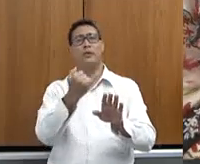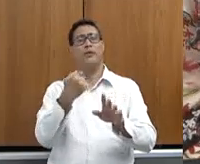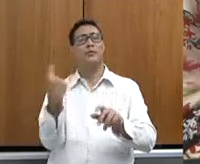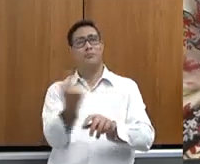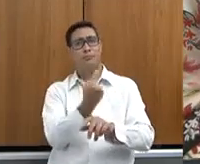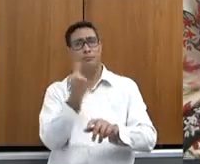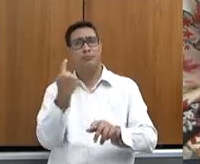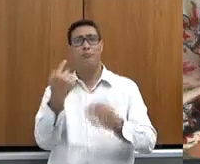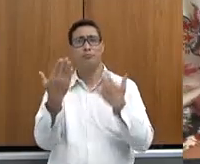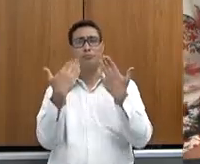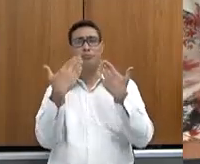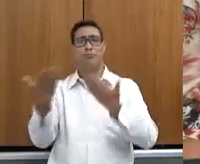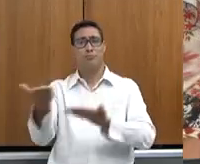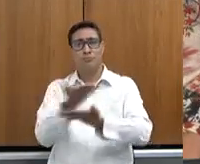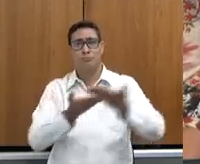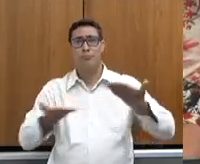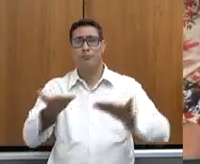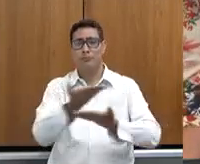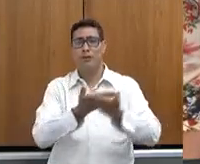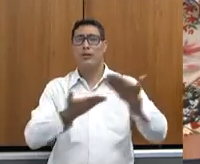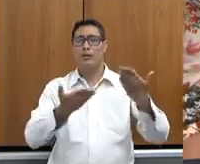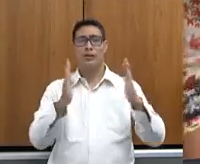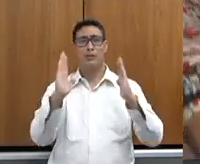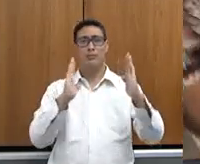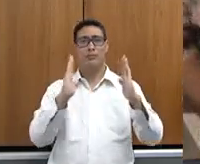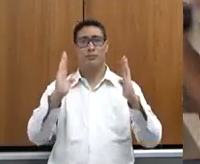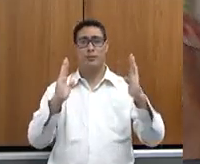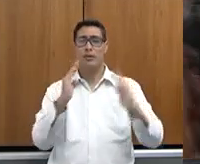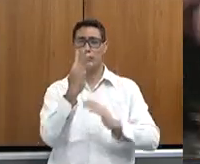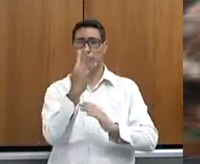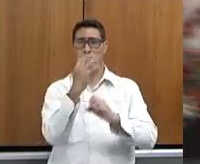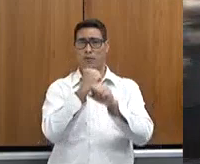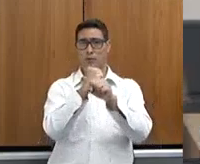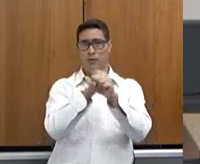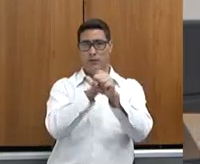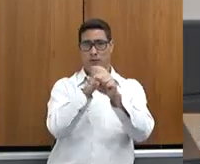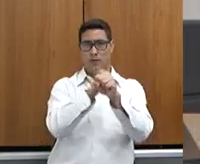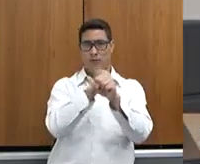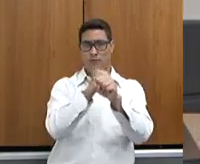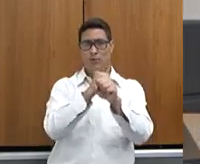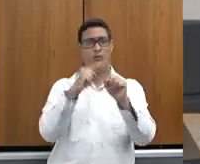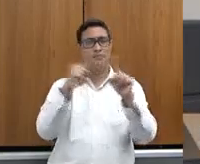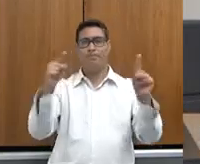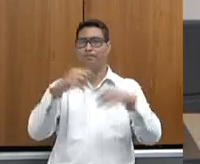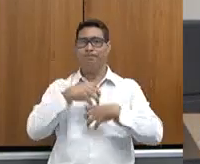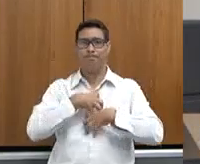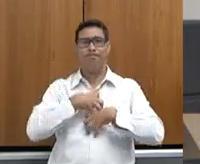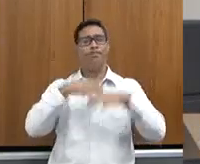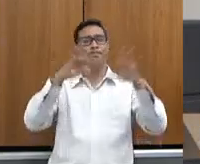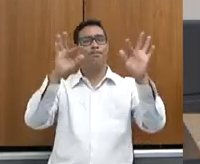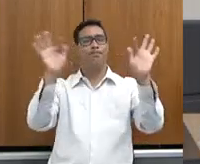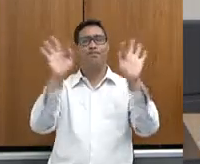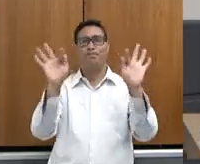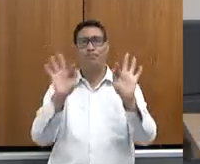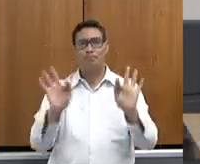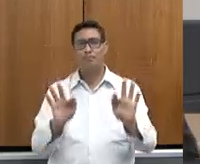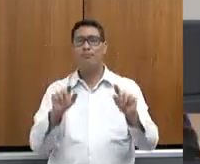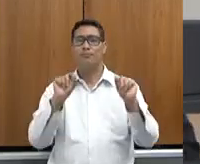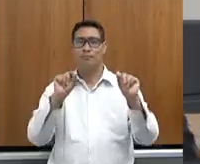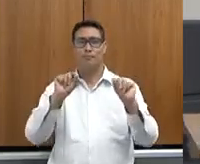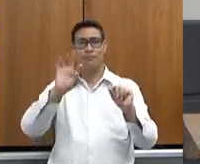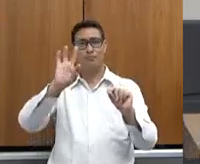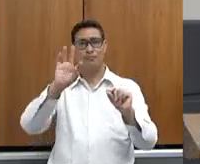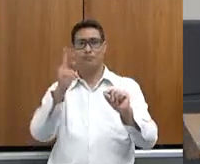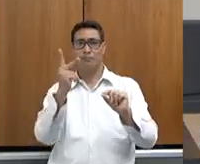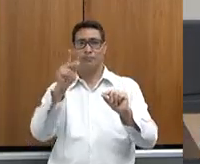conversarmos ao longo desses quatro anos e fico muito feliz, Tales, que você está